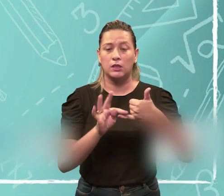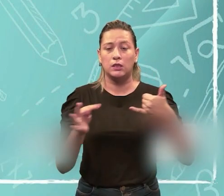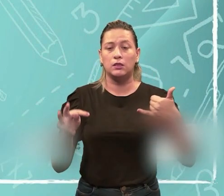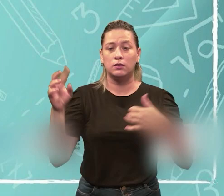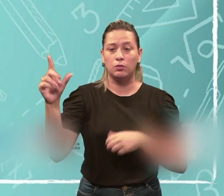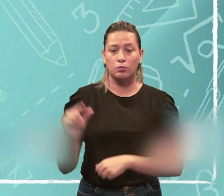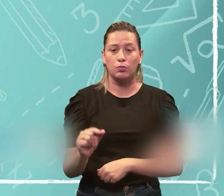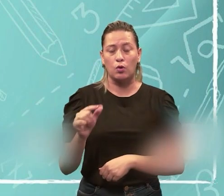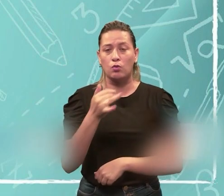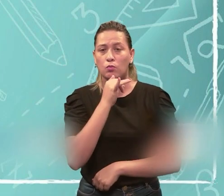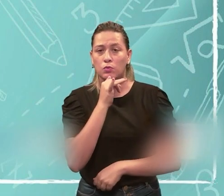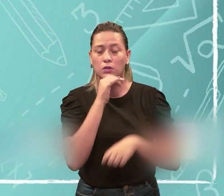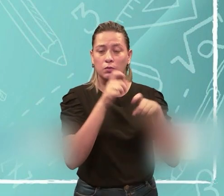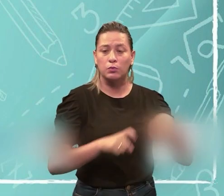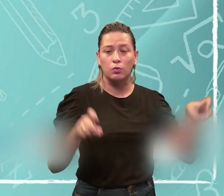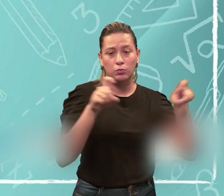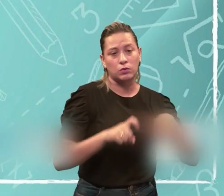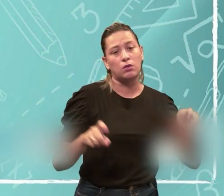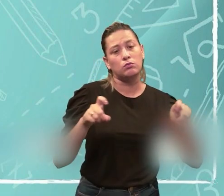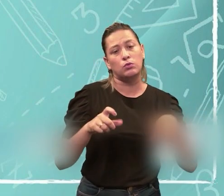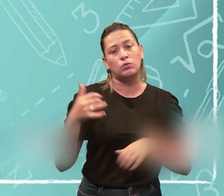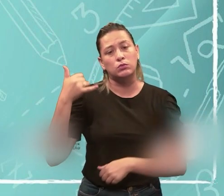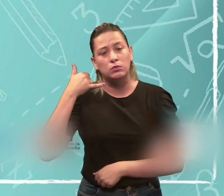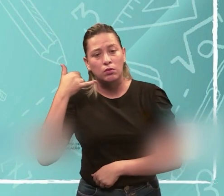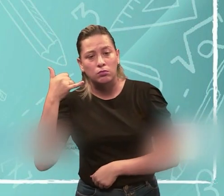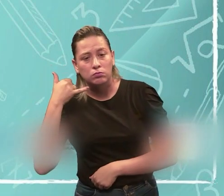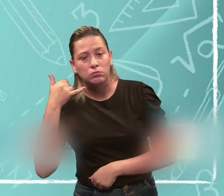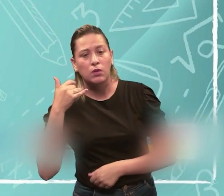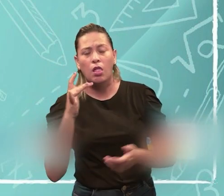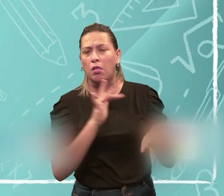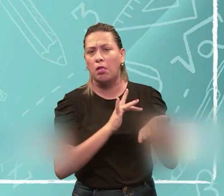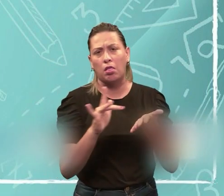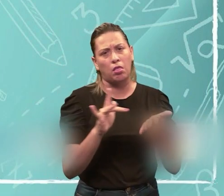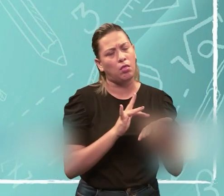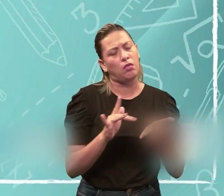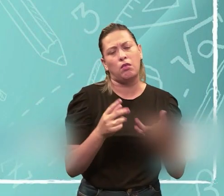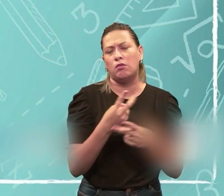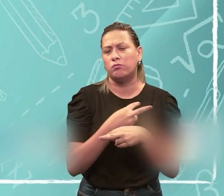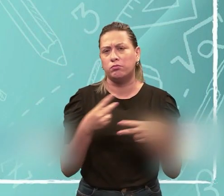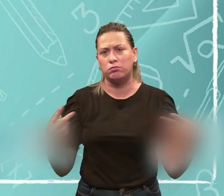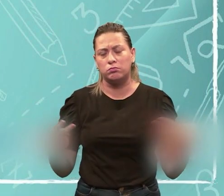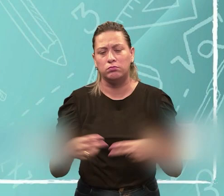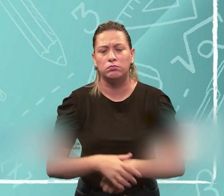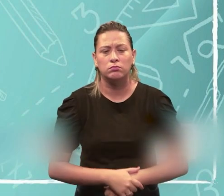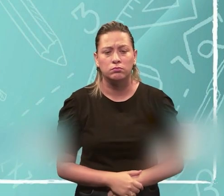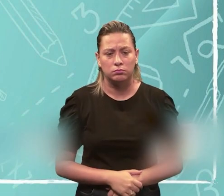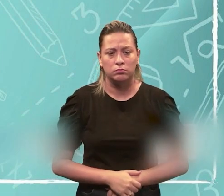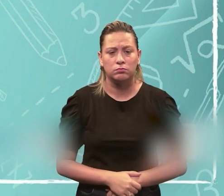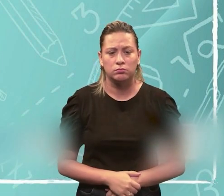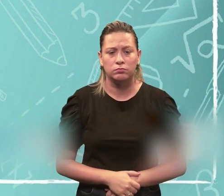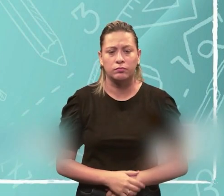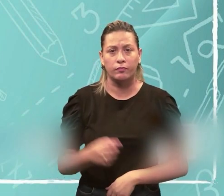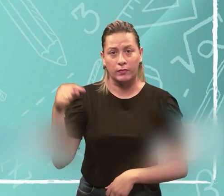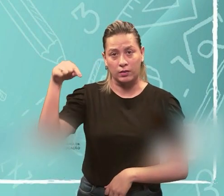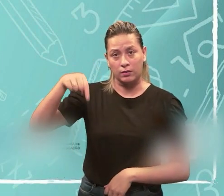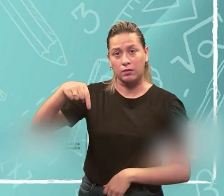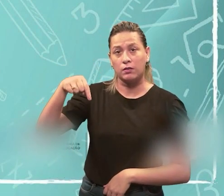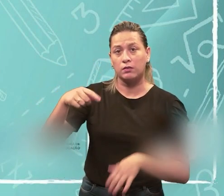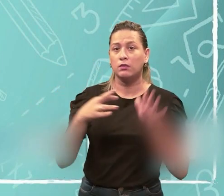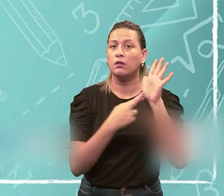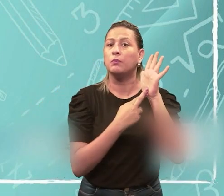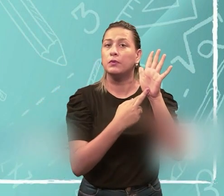como computadores também, celulares e aparelhos eletrônicos em geral. Então, aqui a gente tem embaixo a